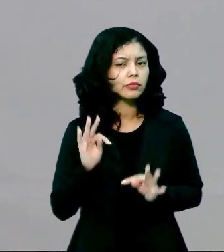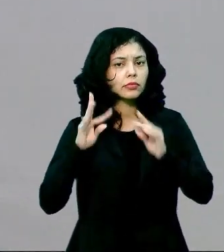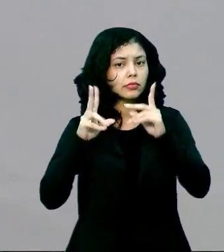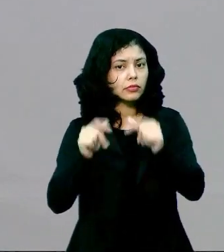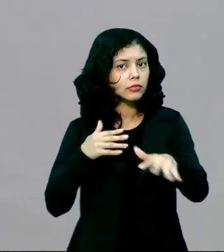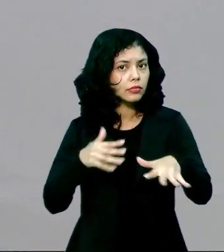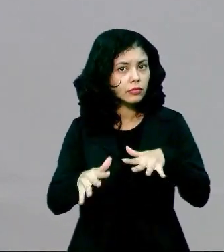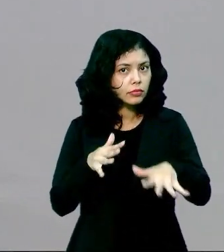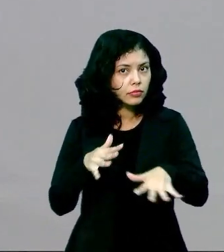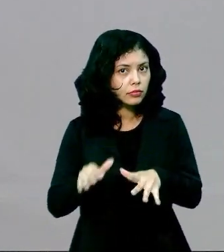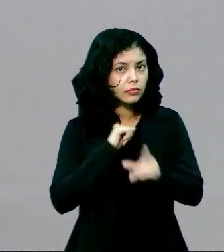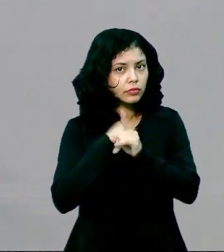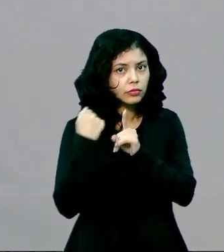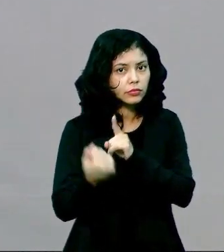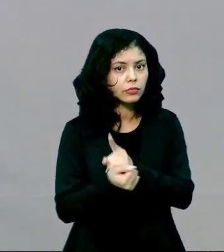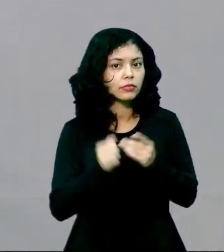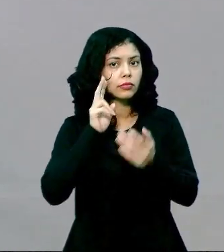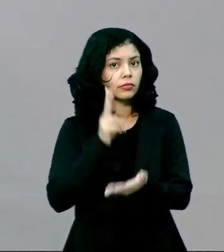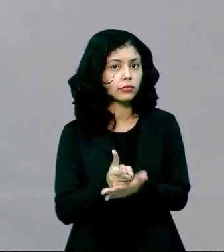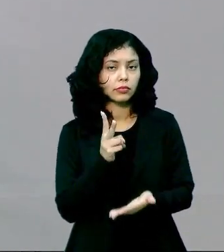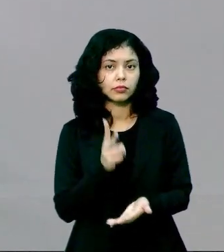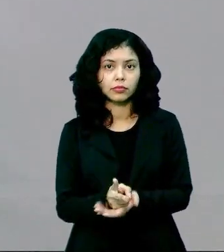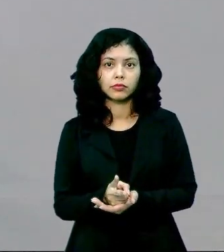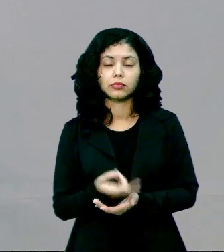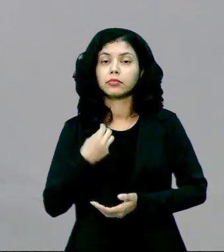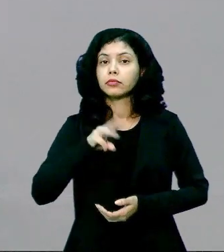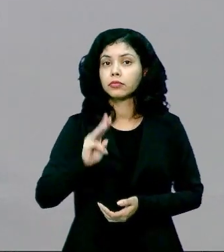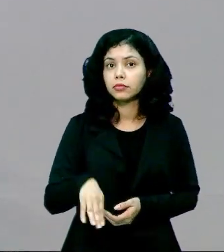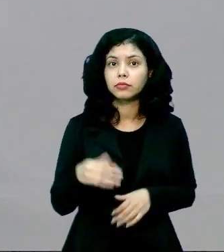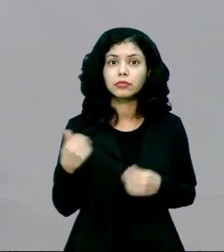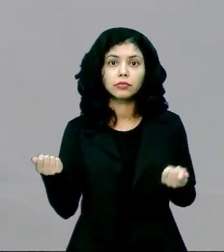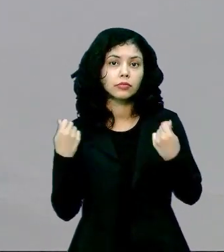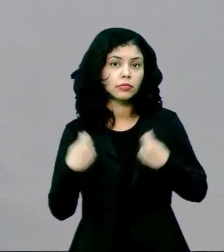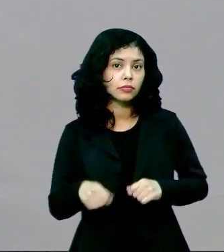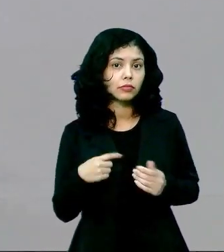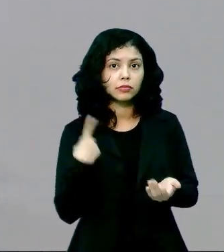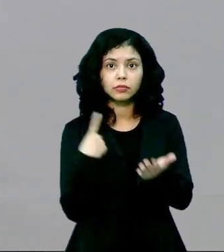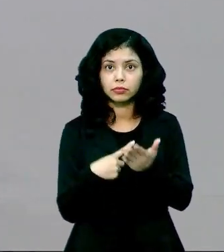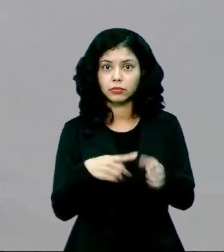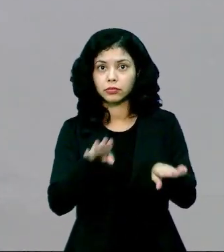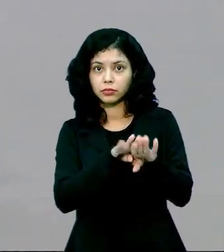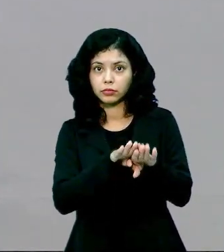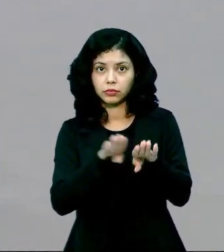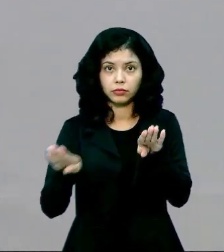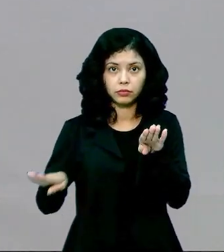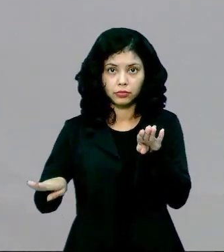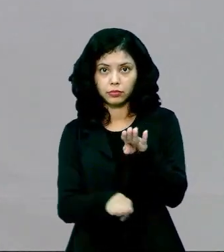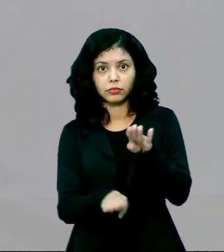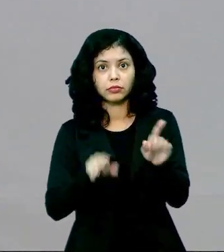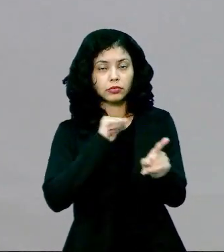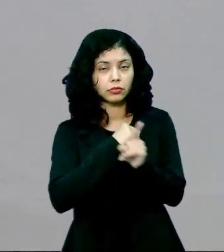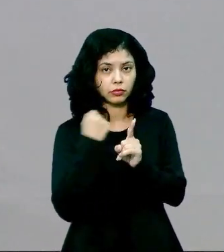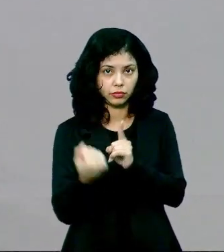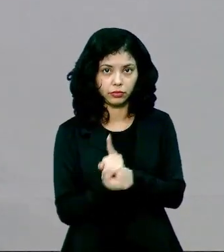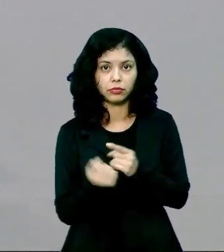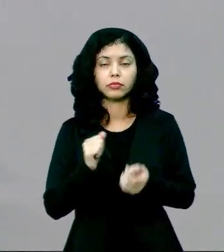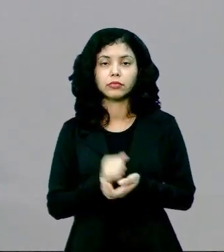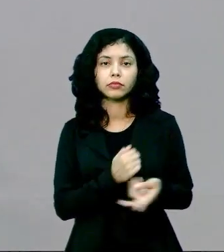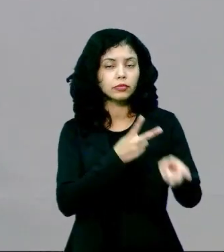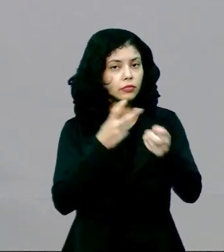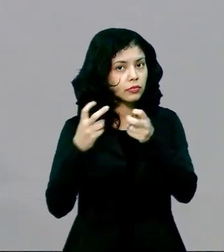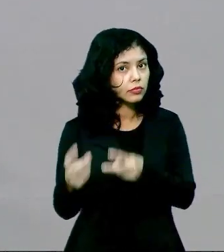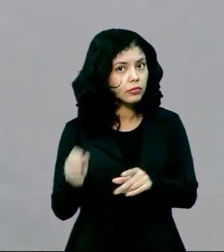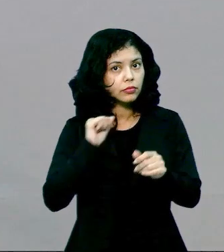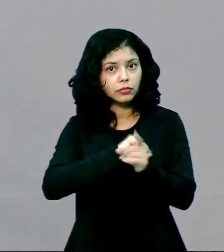em torno dos movimentos sociais? Sempre quem está em uma condição de desvantagem social. Você